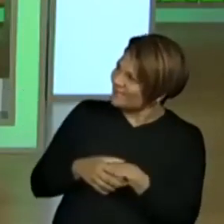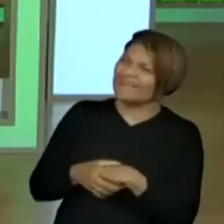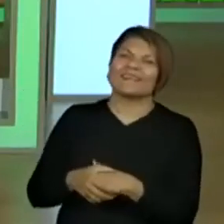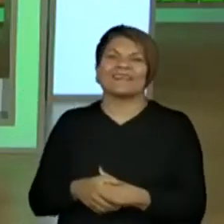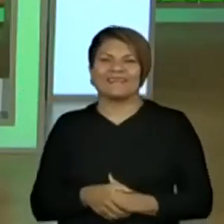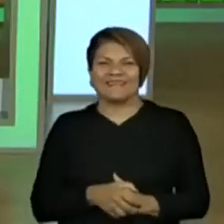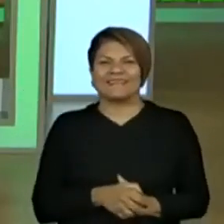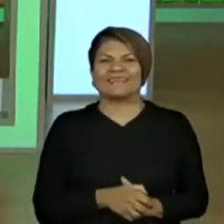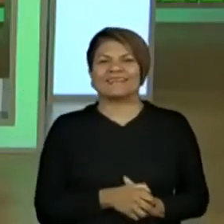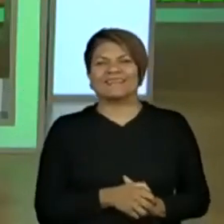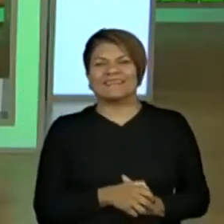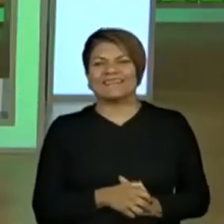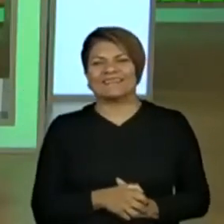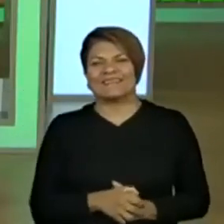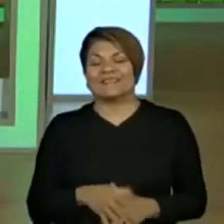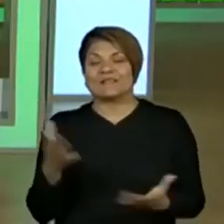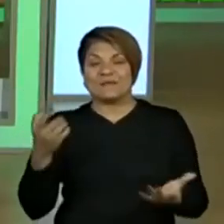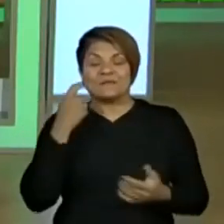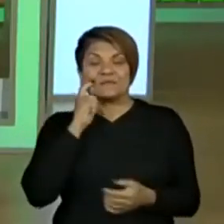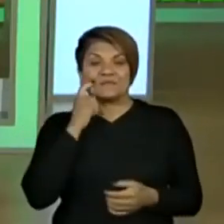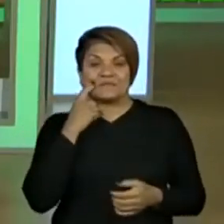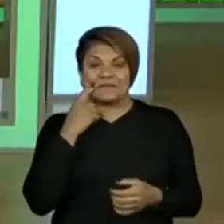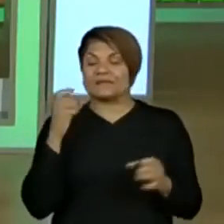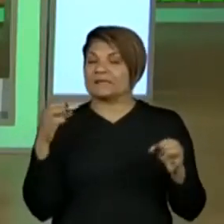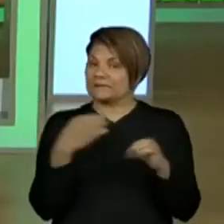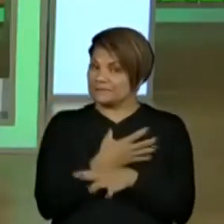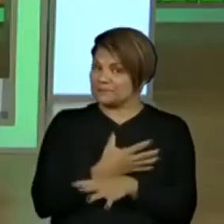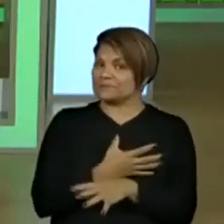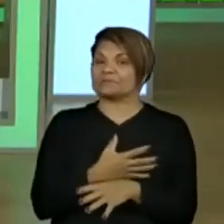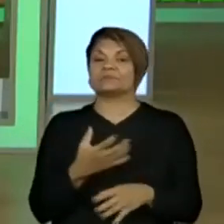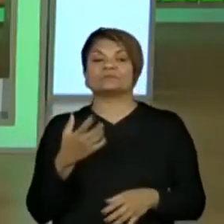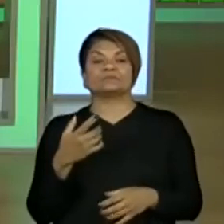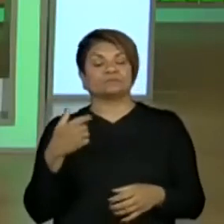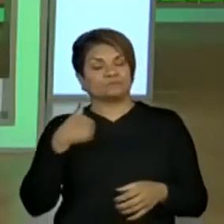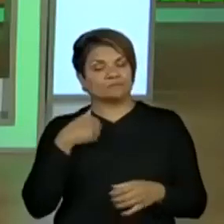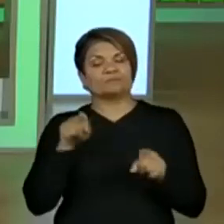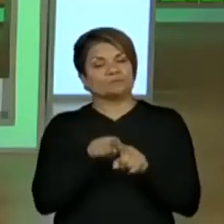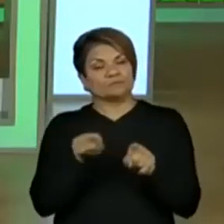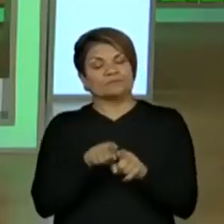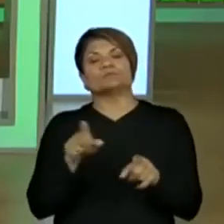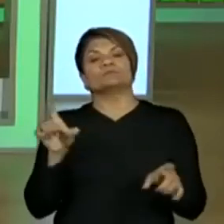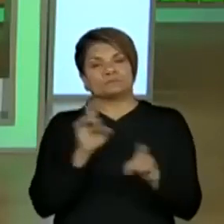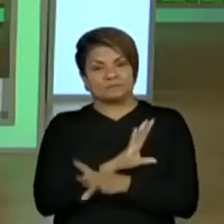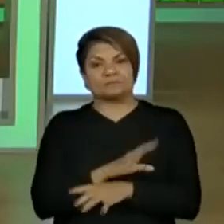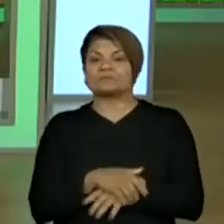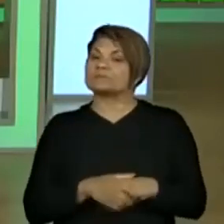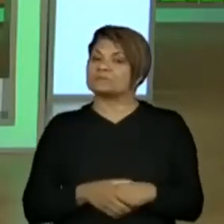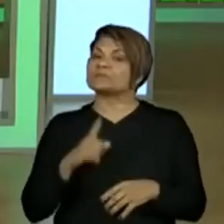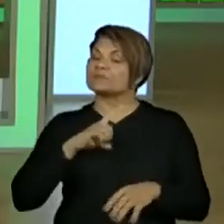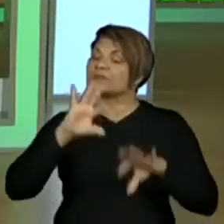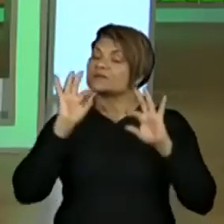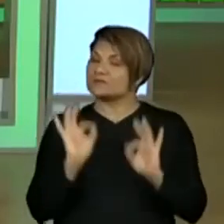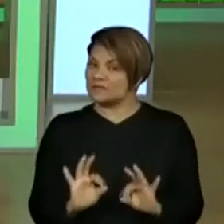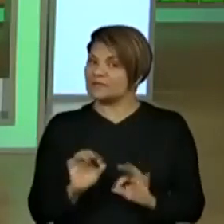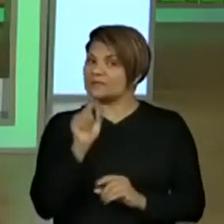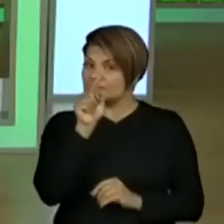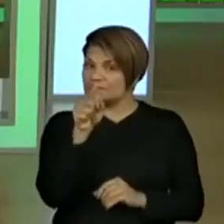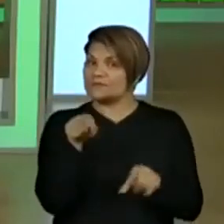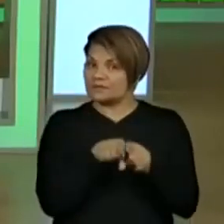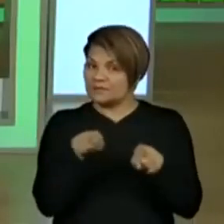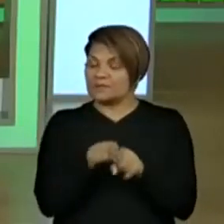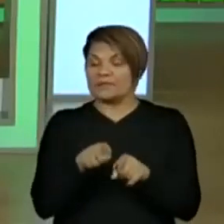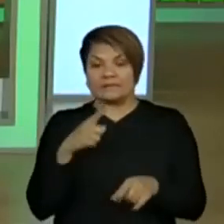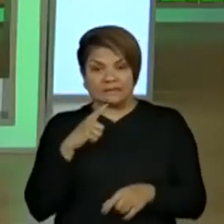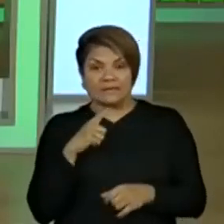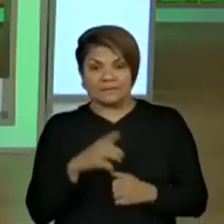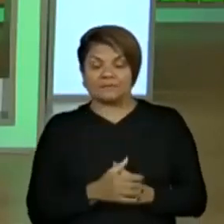Olha, adoro. Então, já que Miriam está preparada e eu estou, tenho certeza que você em casa também está. Vamos às